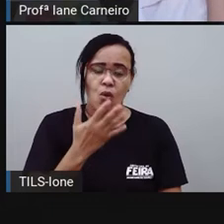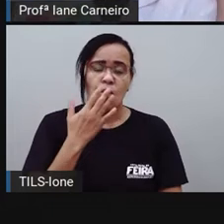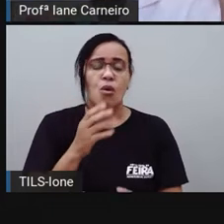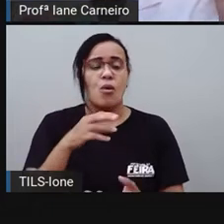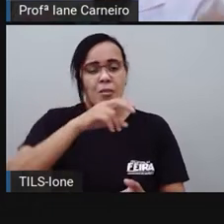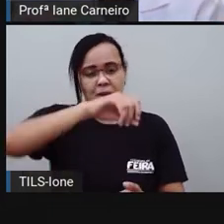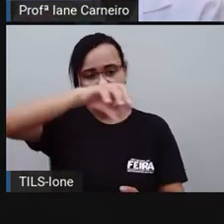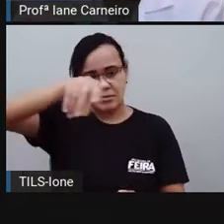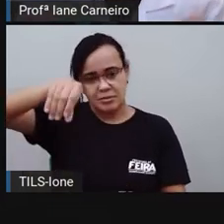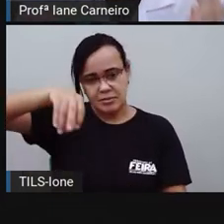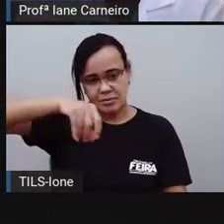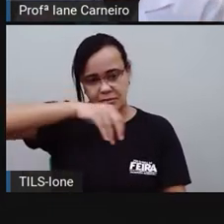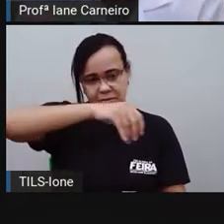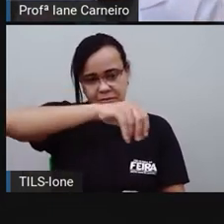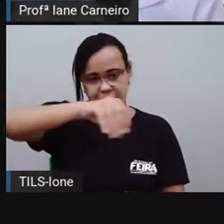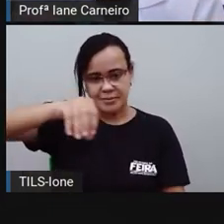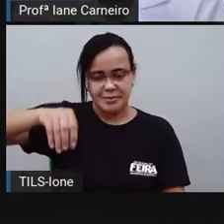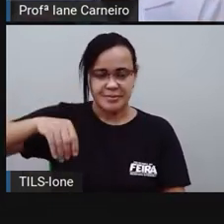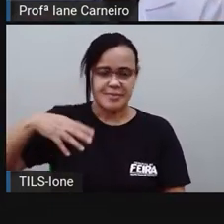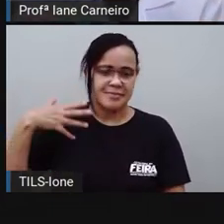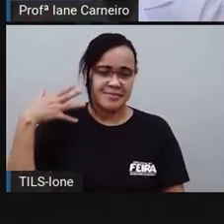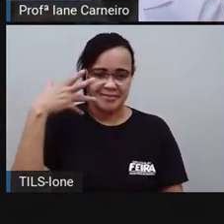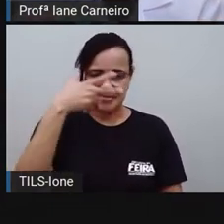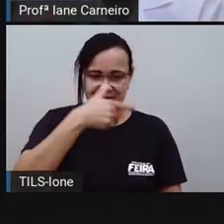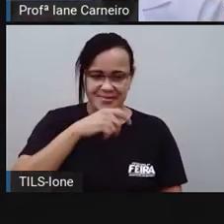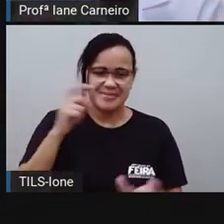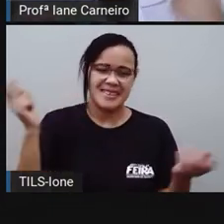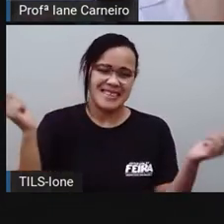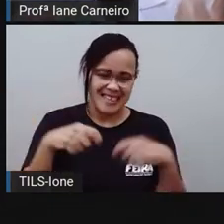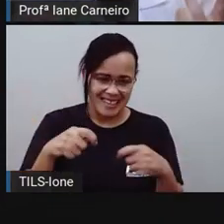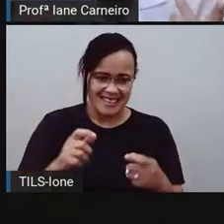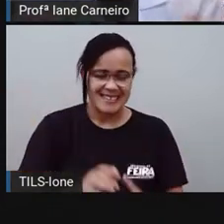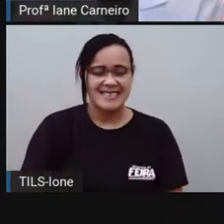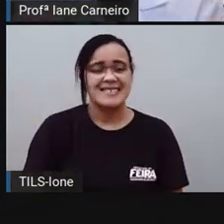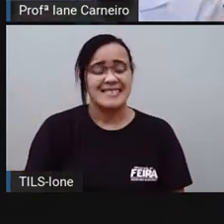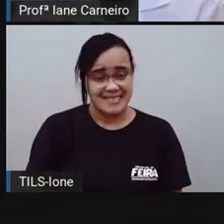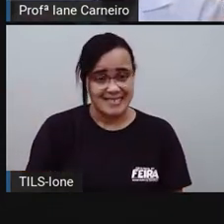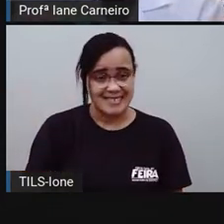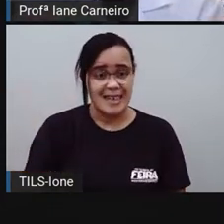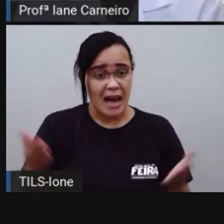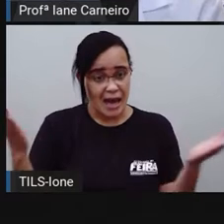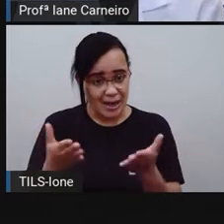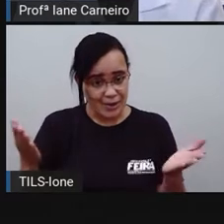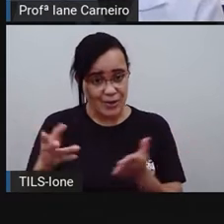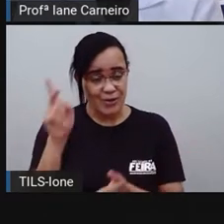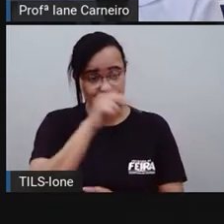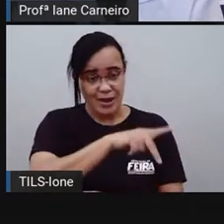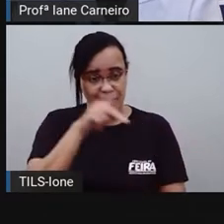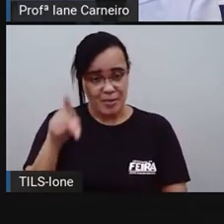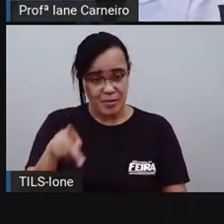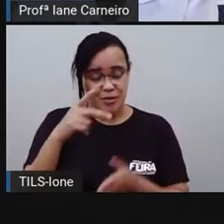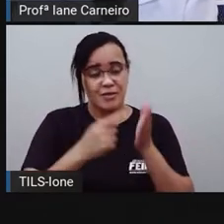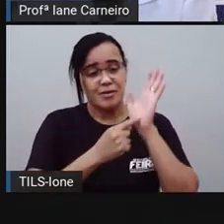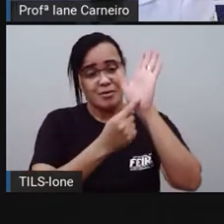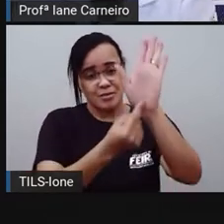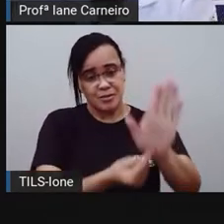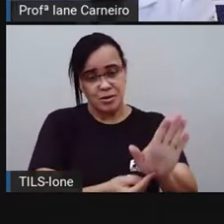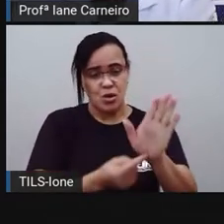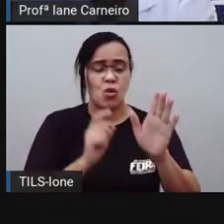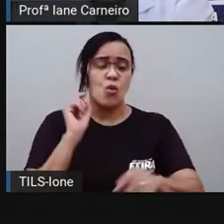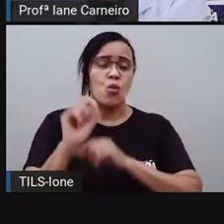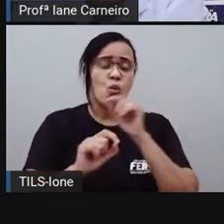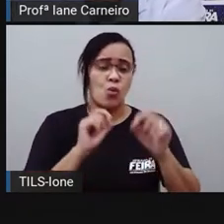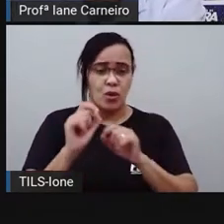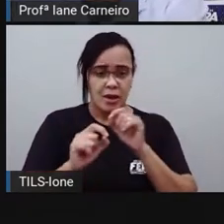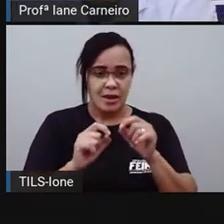jogar em cima e enfeitar os seus biscoitos. Tá bom? A Pró agora vai mostrar pra vocês uma